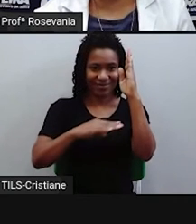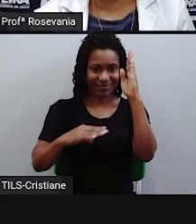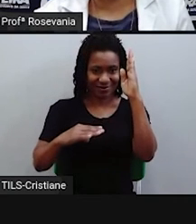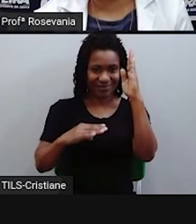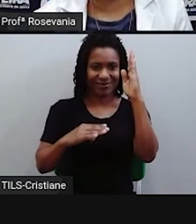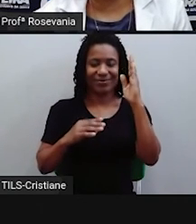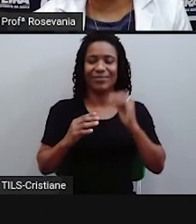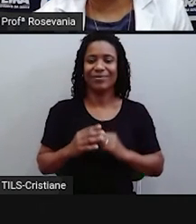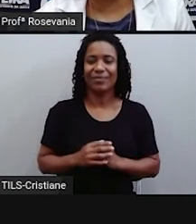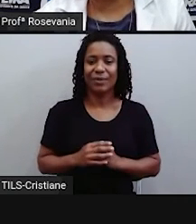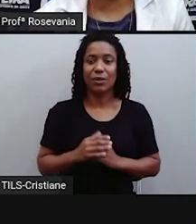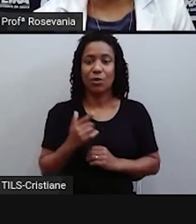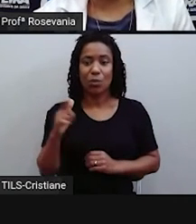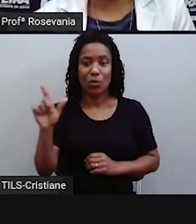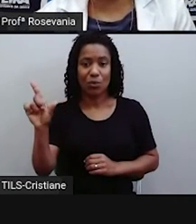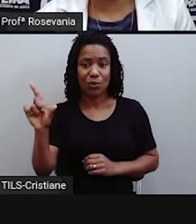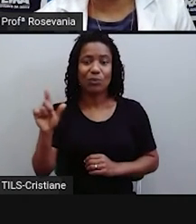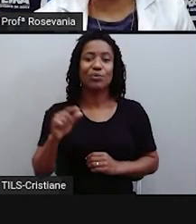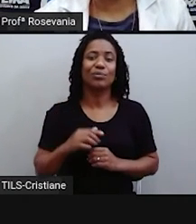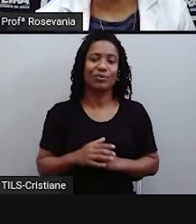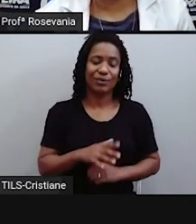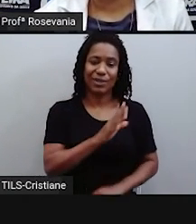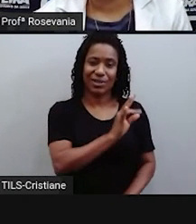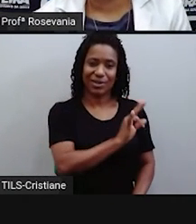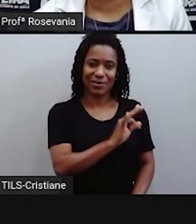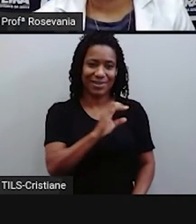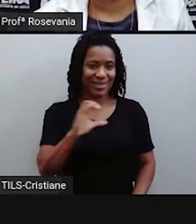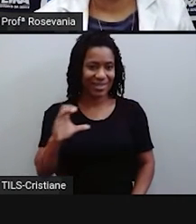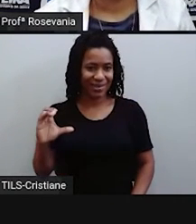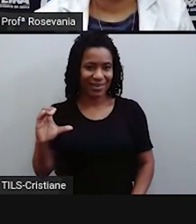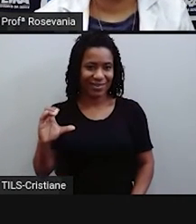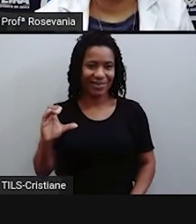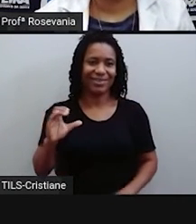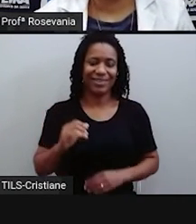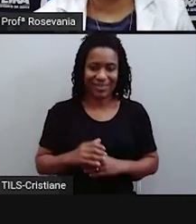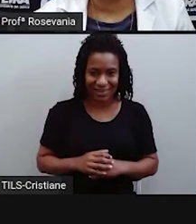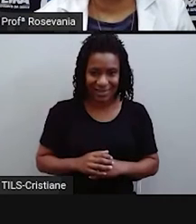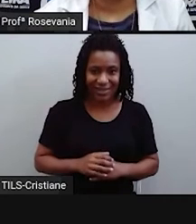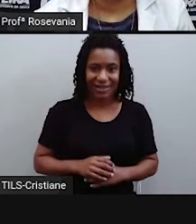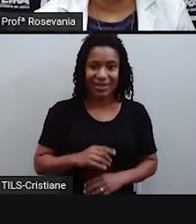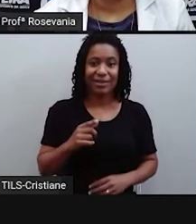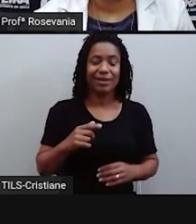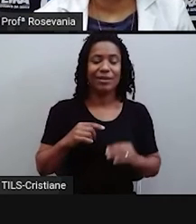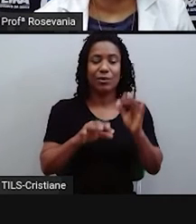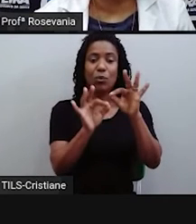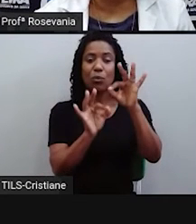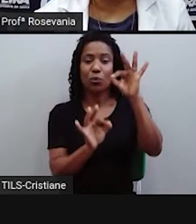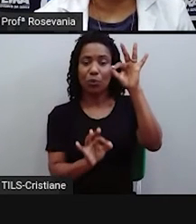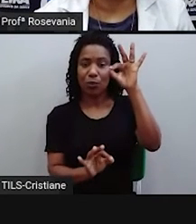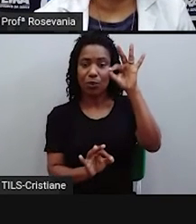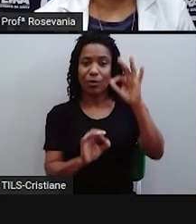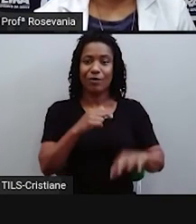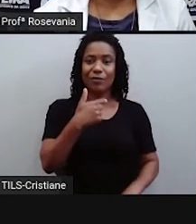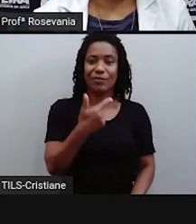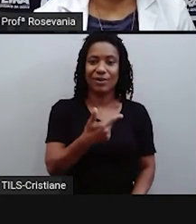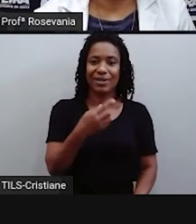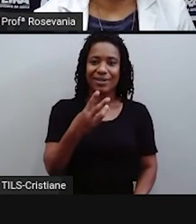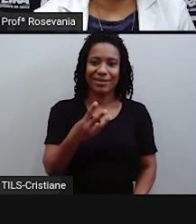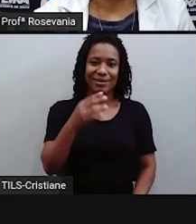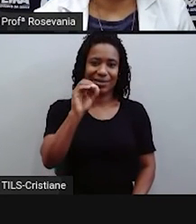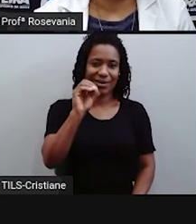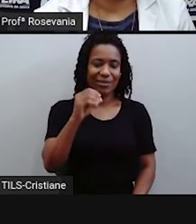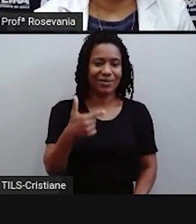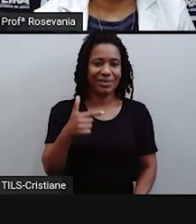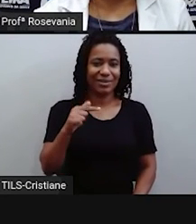é o trópico de Capricórnio, que fica na longitude, né, de 23 graus e 27 minutos ao sul, né, então